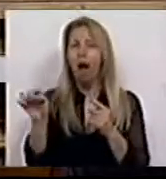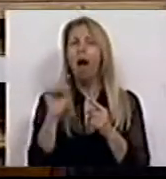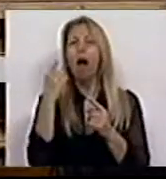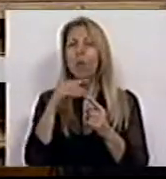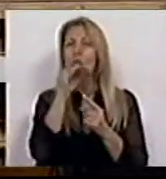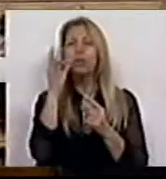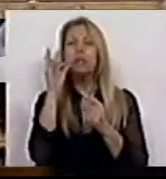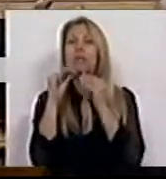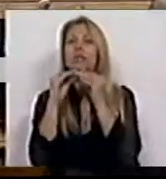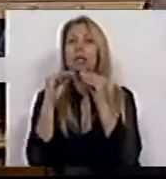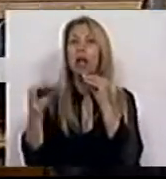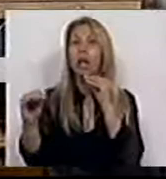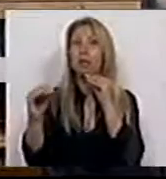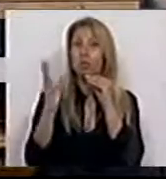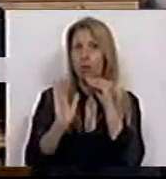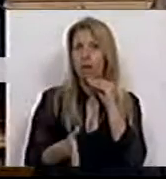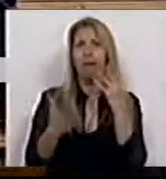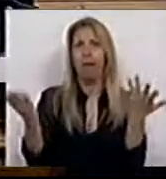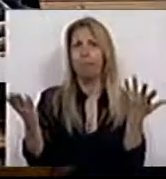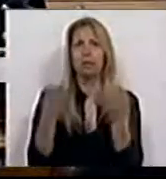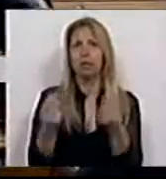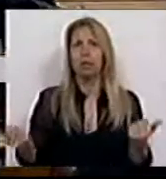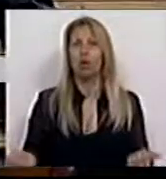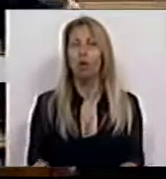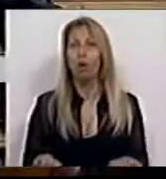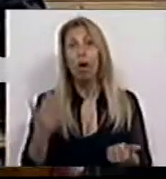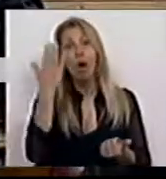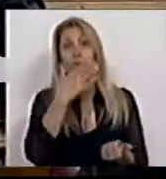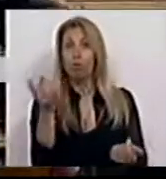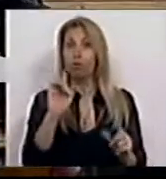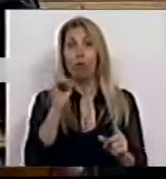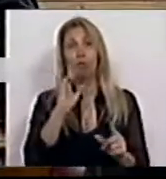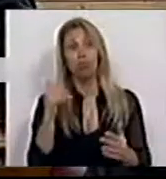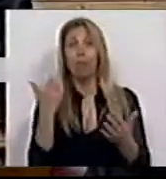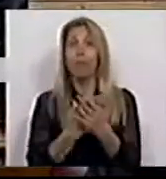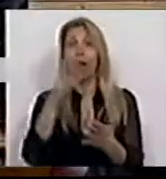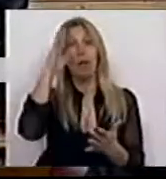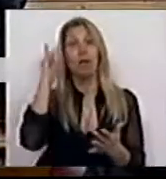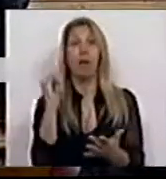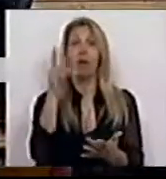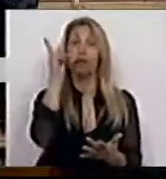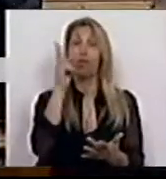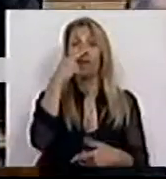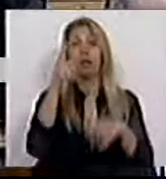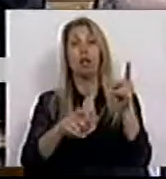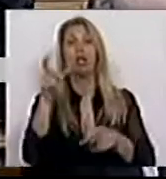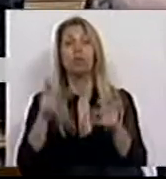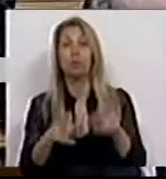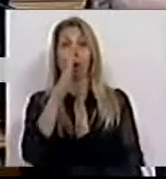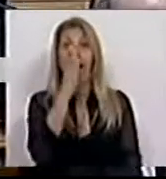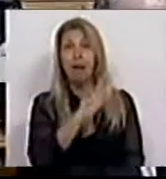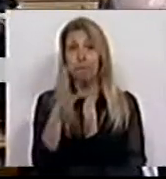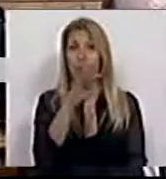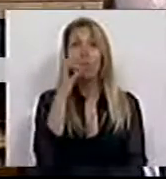importa ultrapassar. Porque se não colocarmos ideias na vida das pessoas, na prática esses